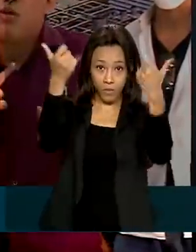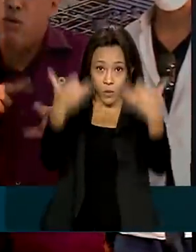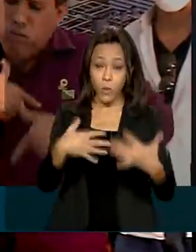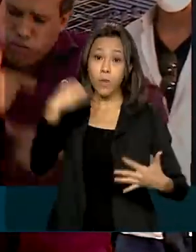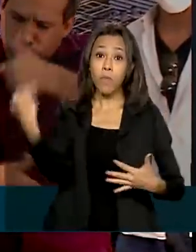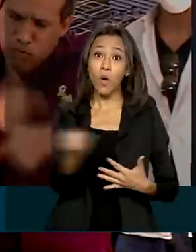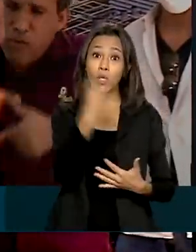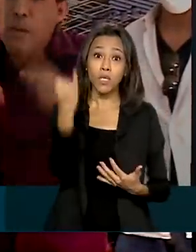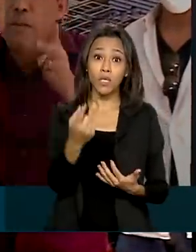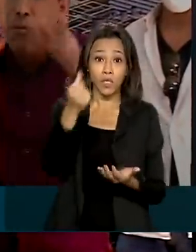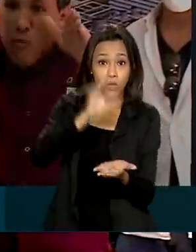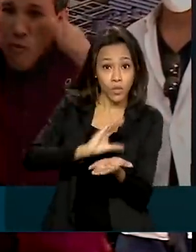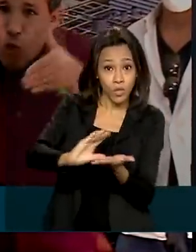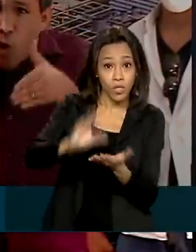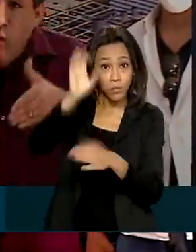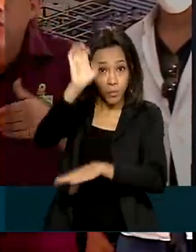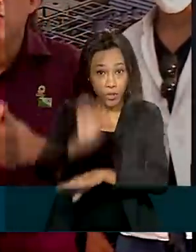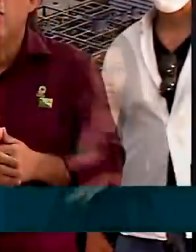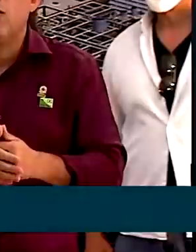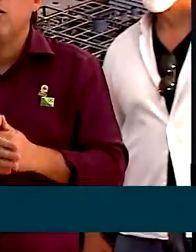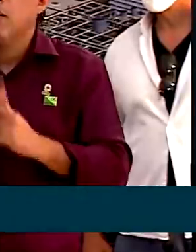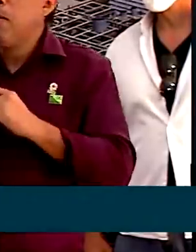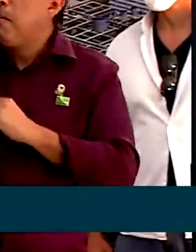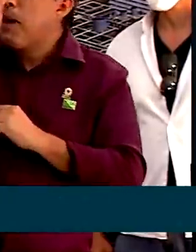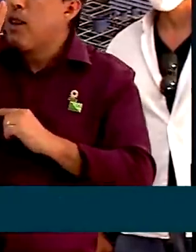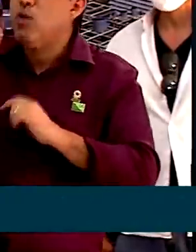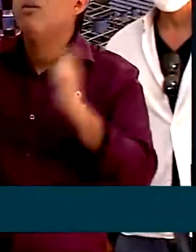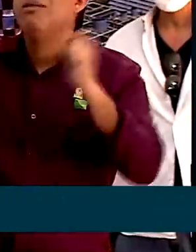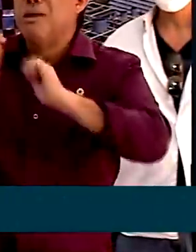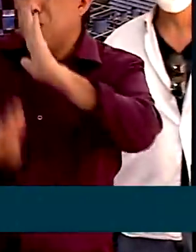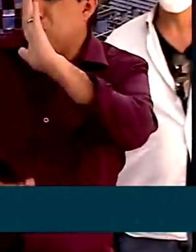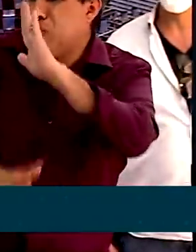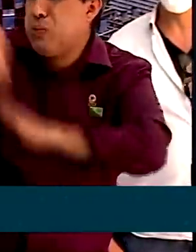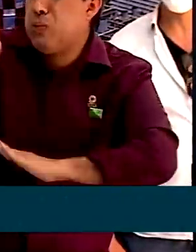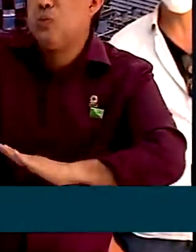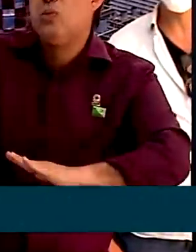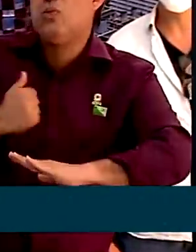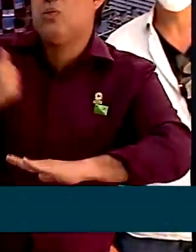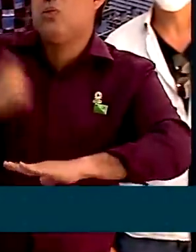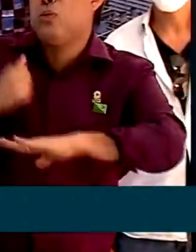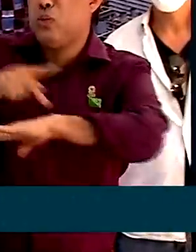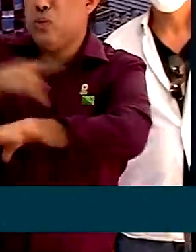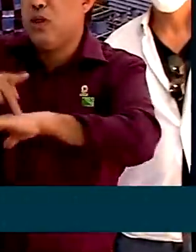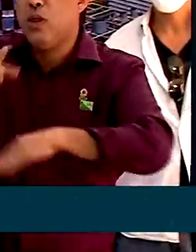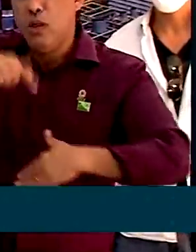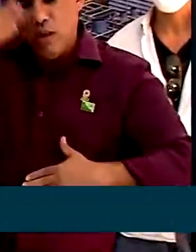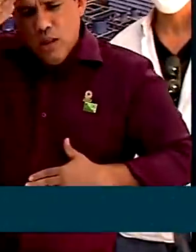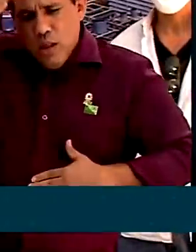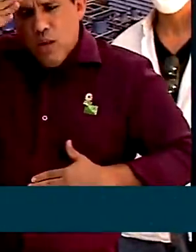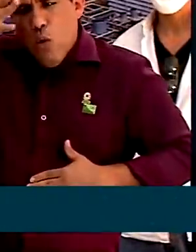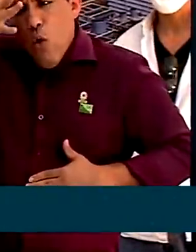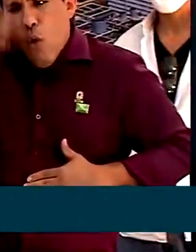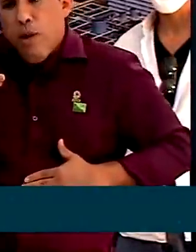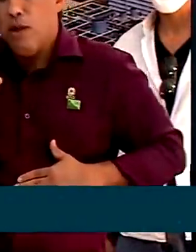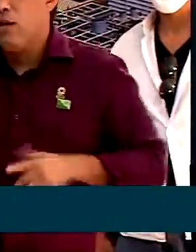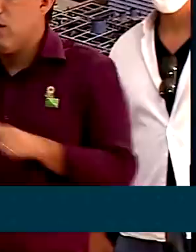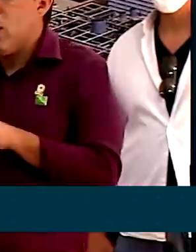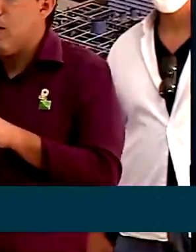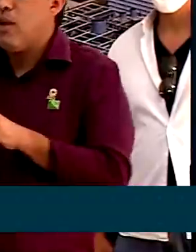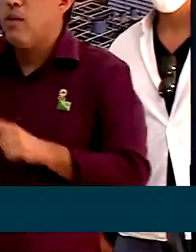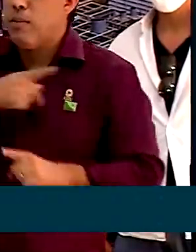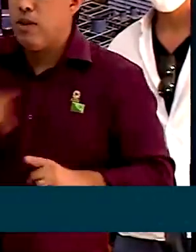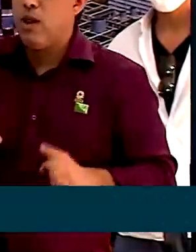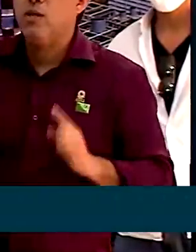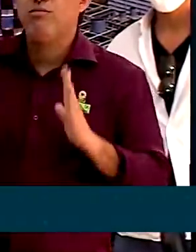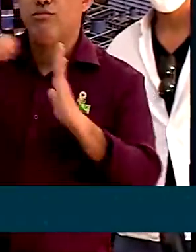investimentos em Sergipe. O Brasil tem tudo para ser uma grande nação. E o nosso entendimento, o meu com o presidente da Câmara, do